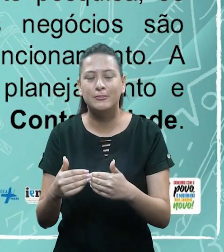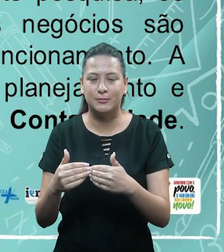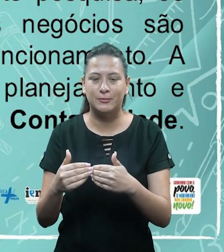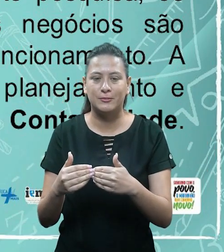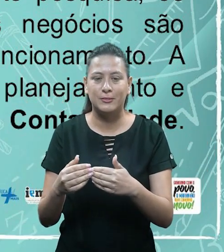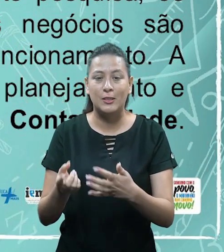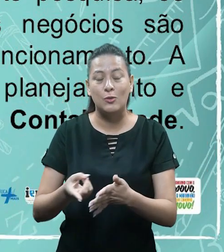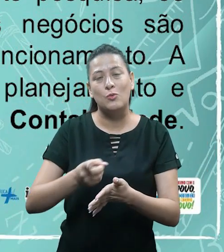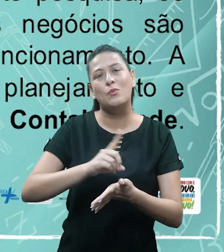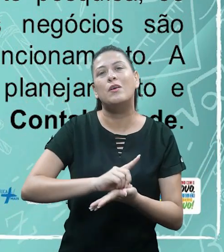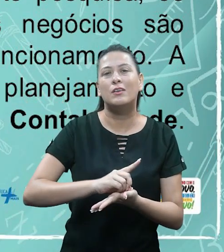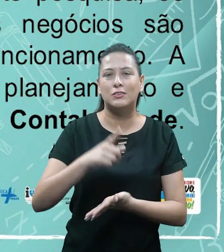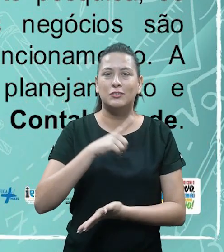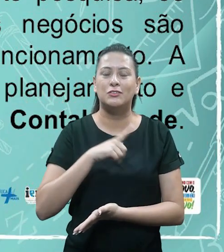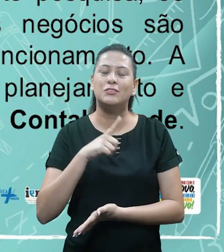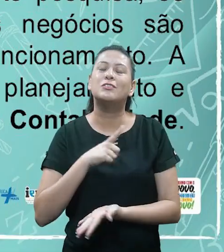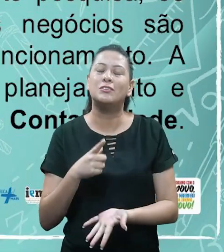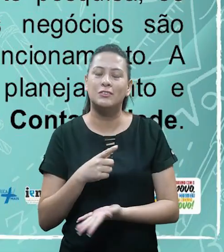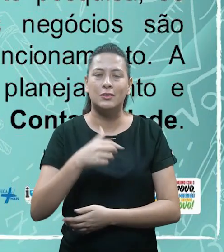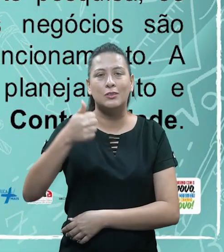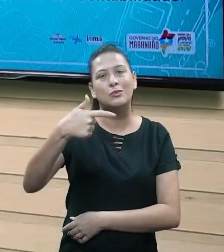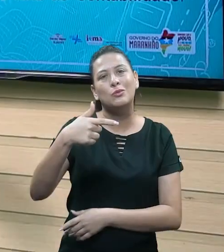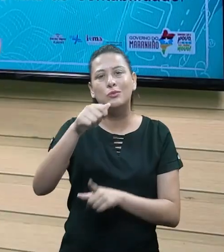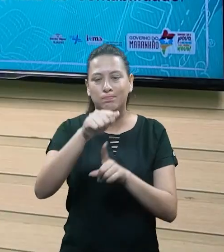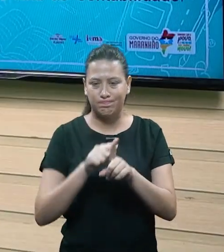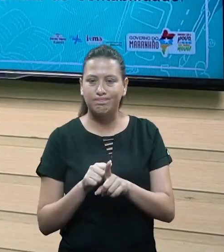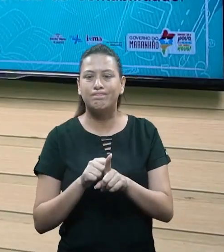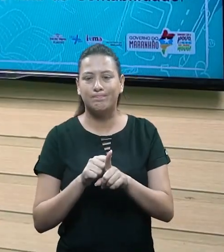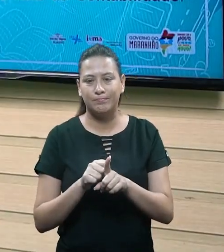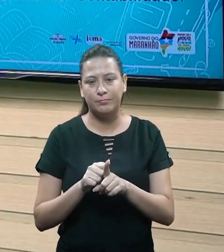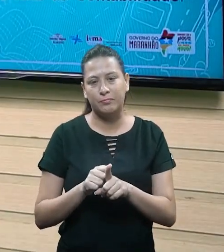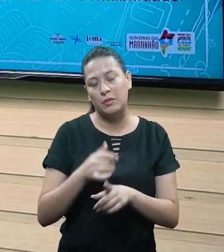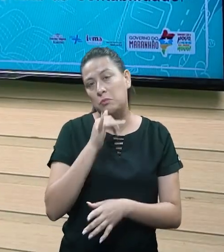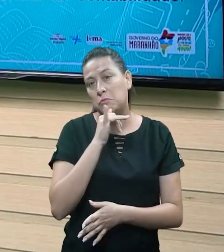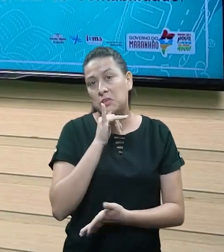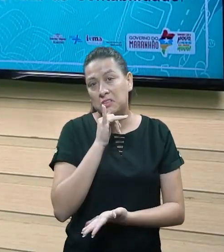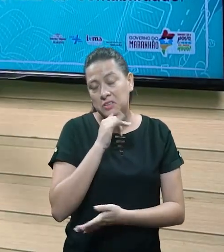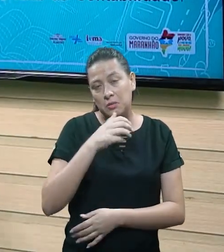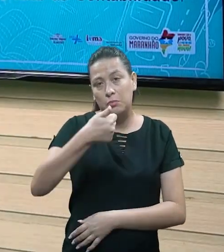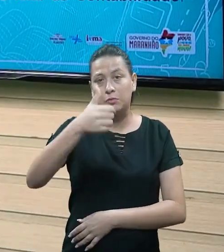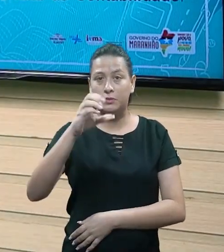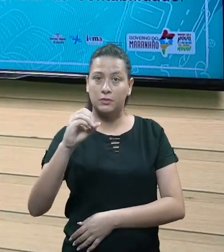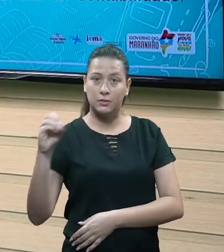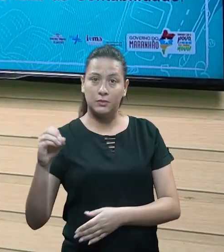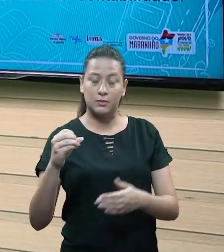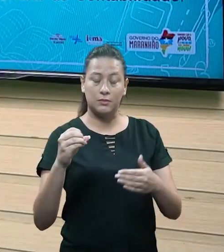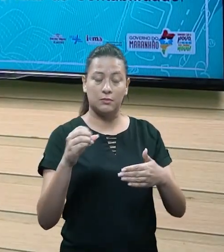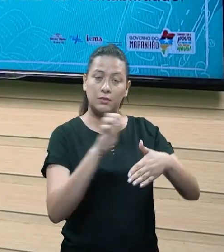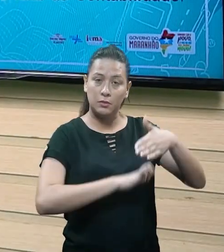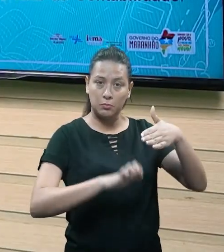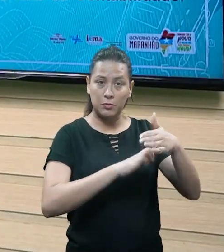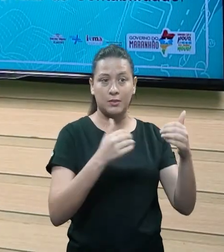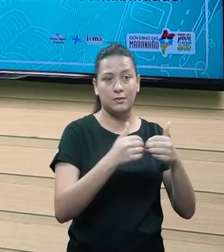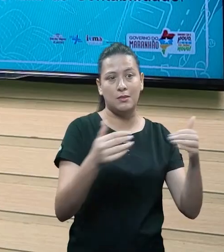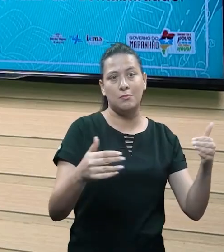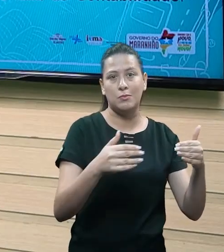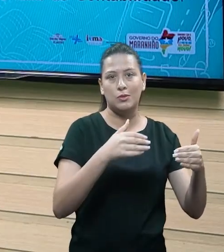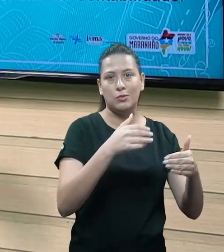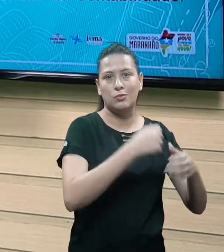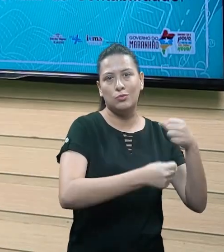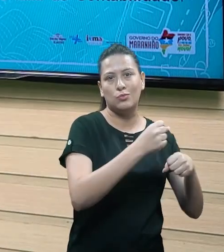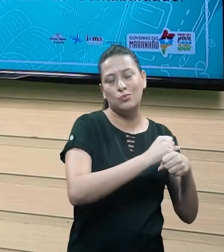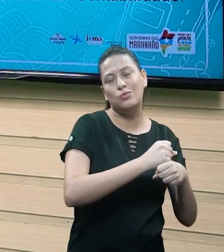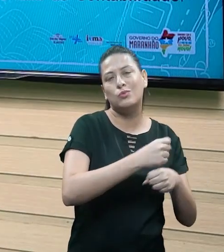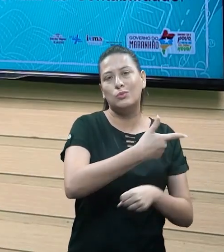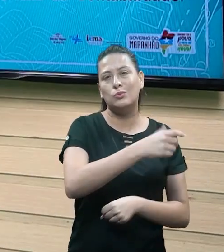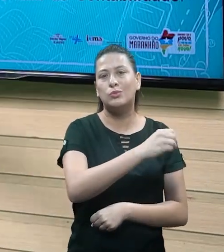de completar 12 meses. Então, vamos deixar claro. Vamos supor que abriram 100 empresas no ano de 2020. Então, quer dizer que